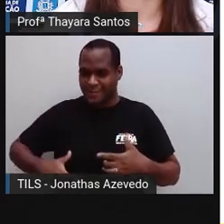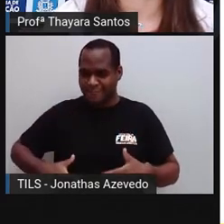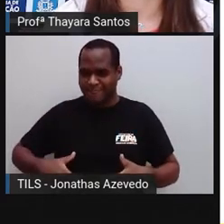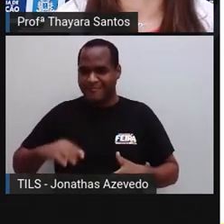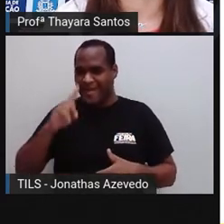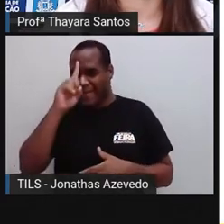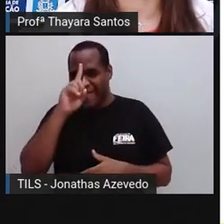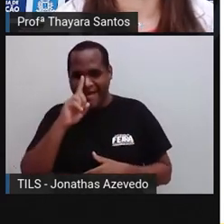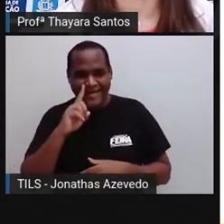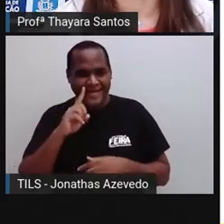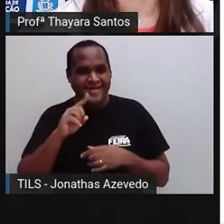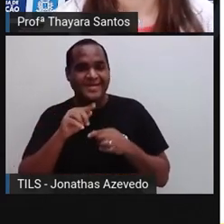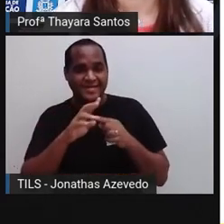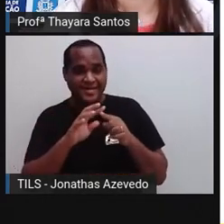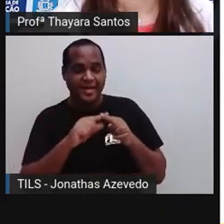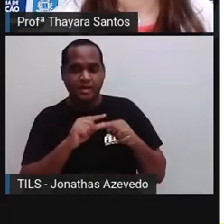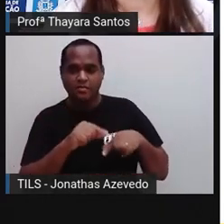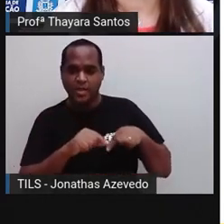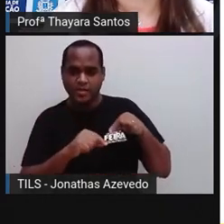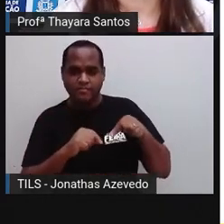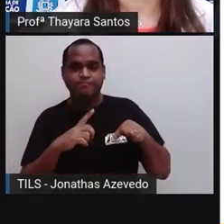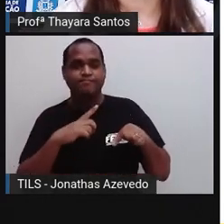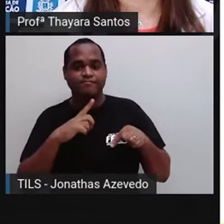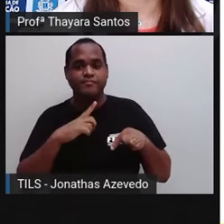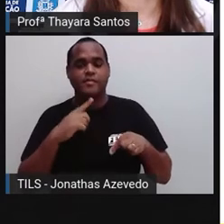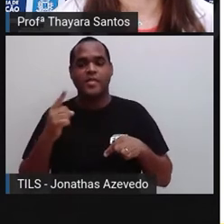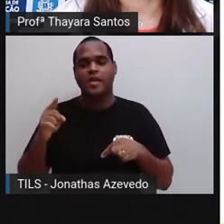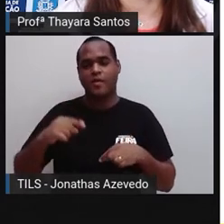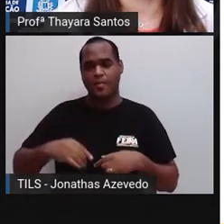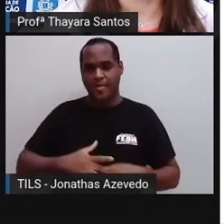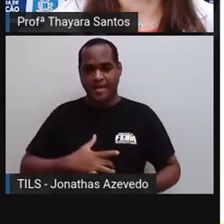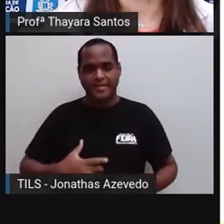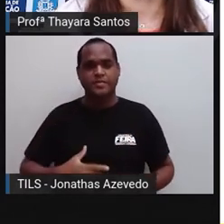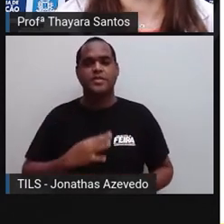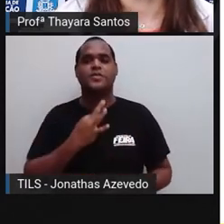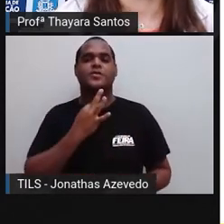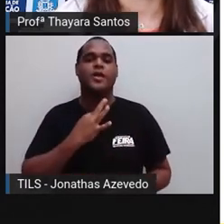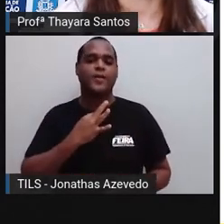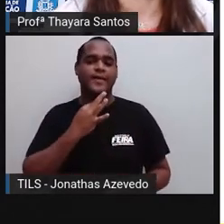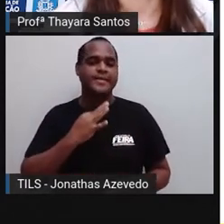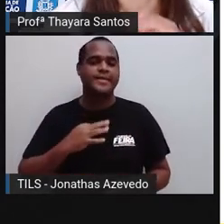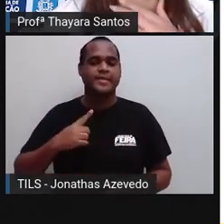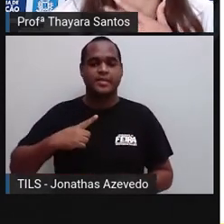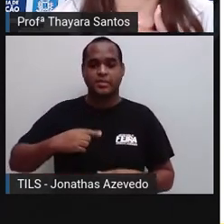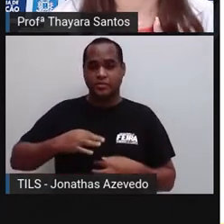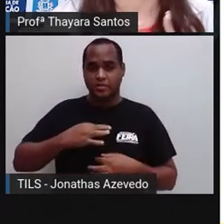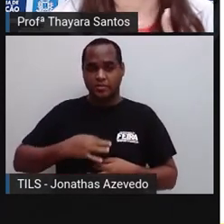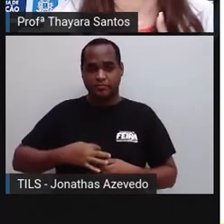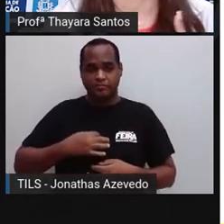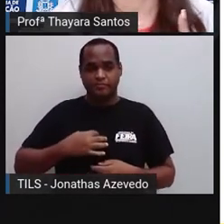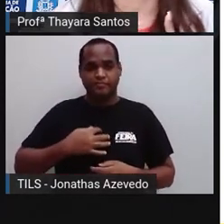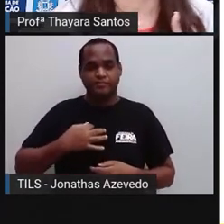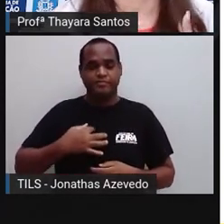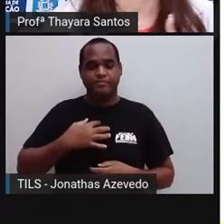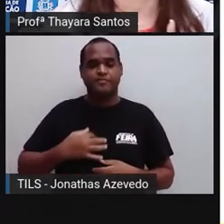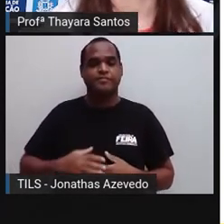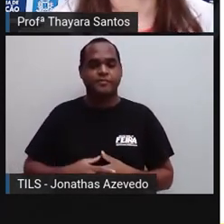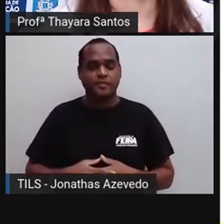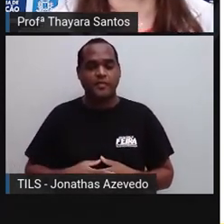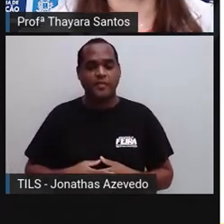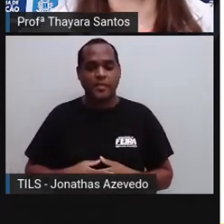amarelinhas, que estão aqui em cima do rin. O pâncreas, a tireoide, o timo, que está nessa região daqui.